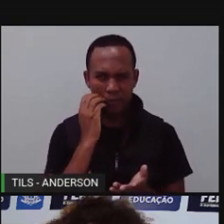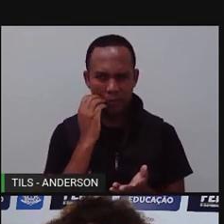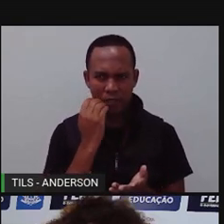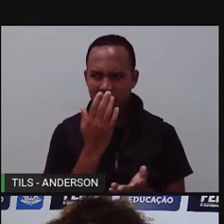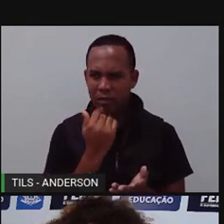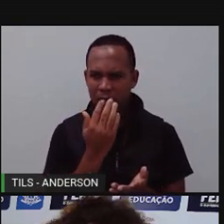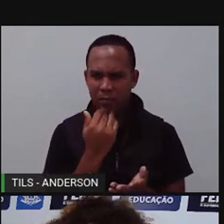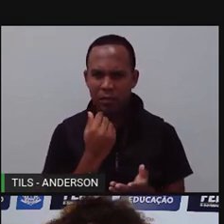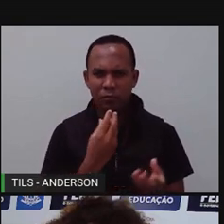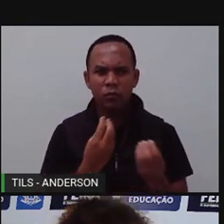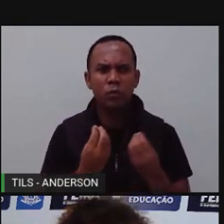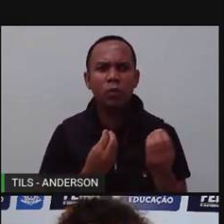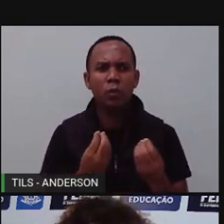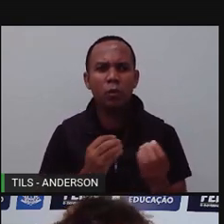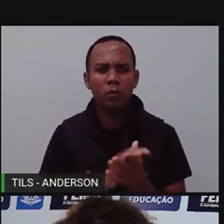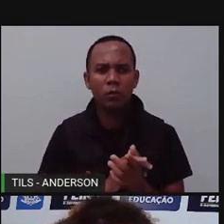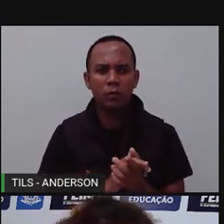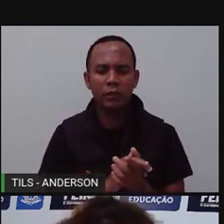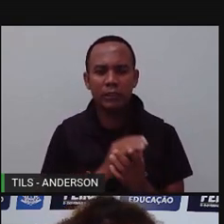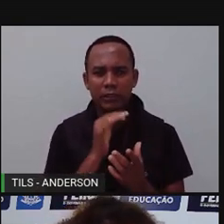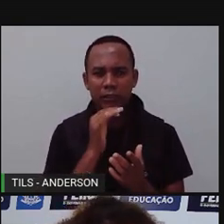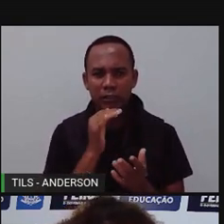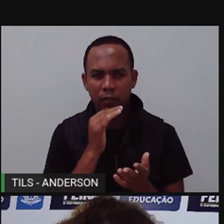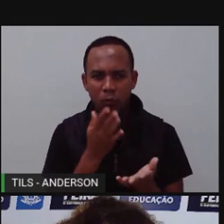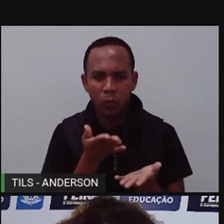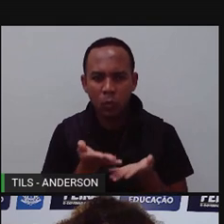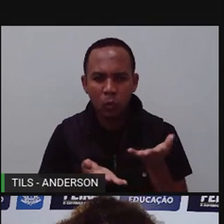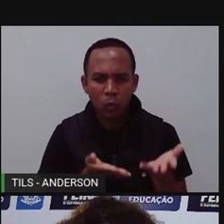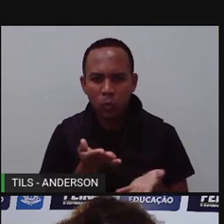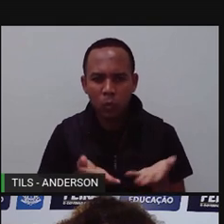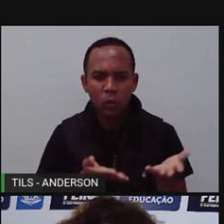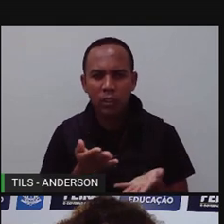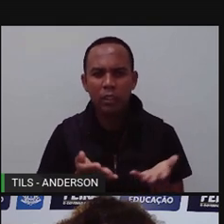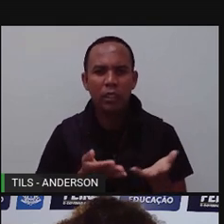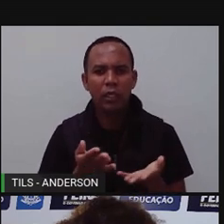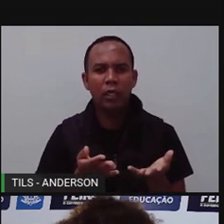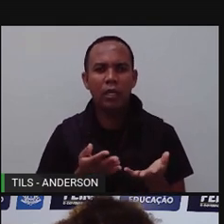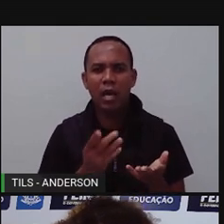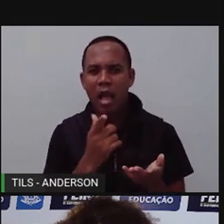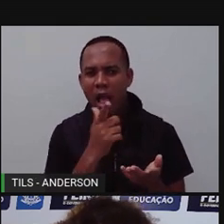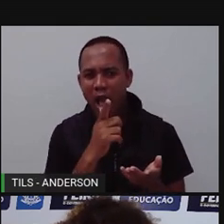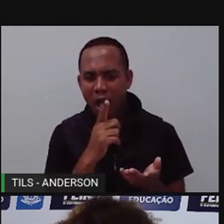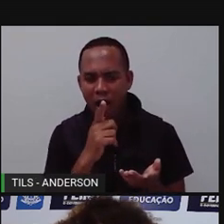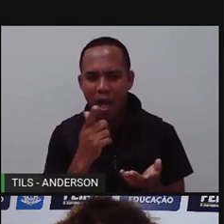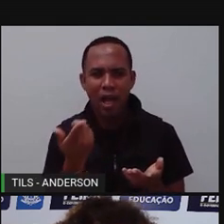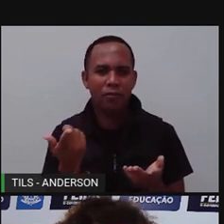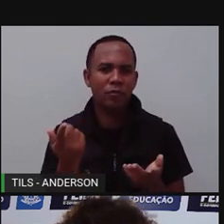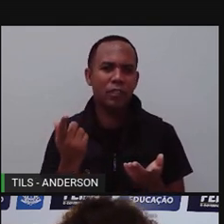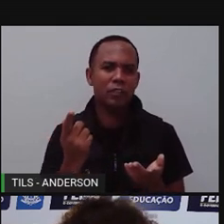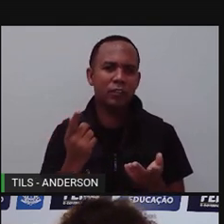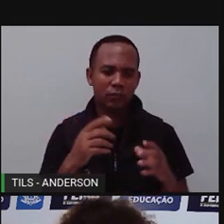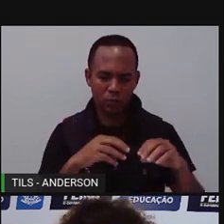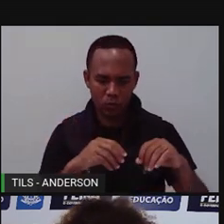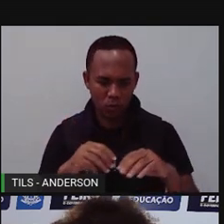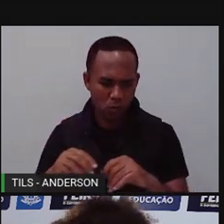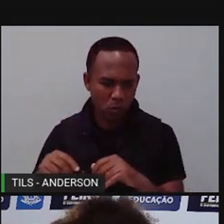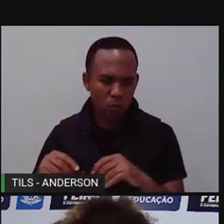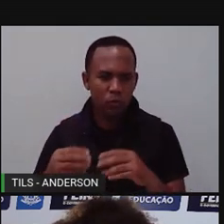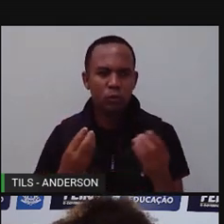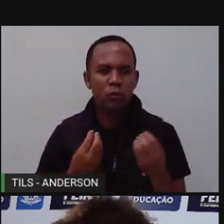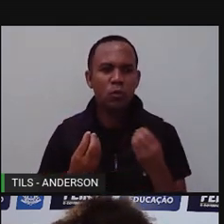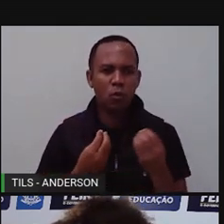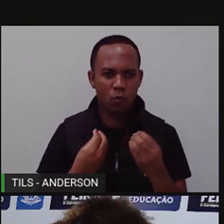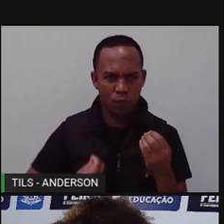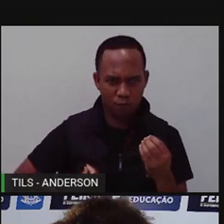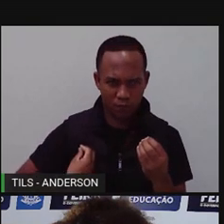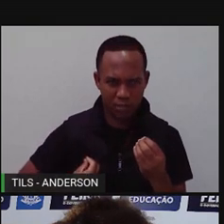alimentos? Se a gente cuida dos nossos recursos naturais, da água, do solo e do ar, a gente vai ter uma